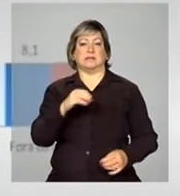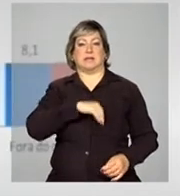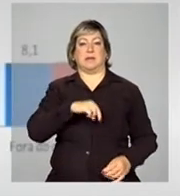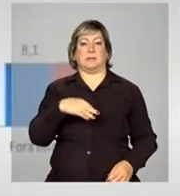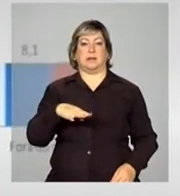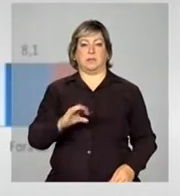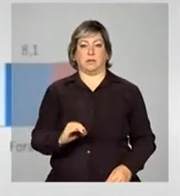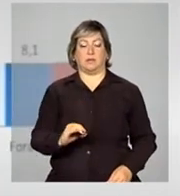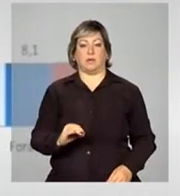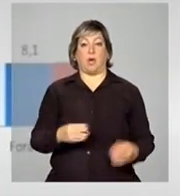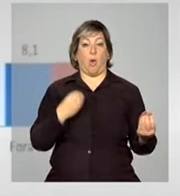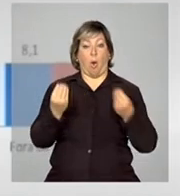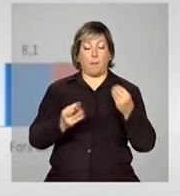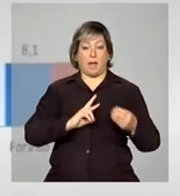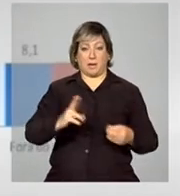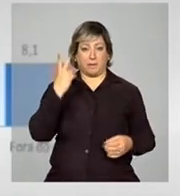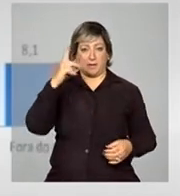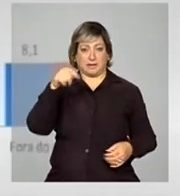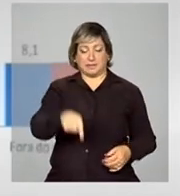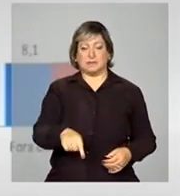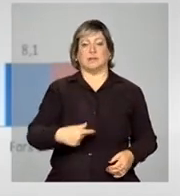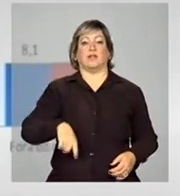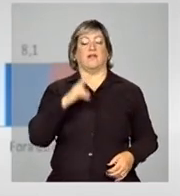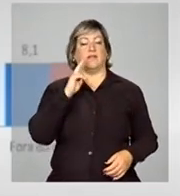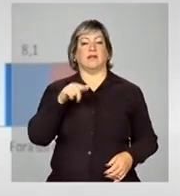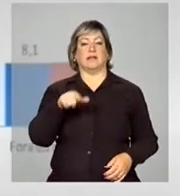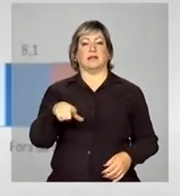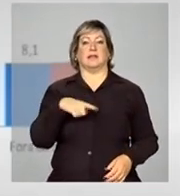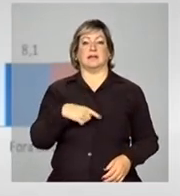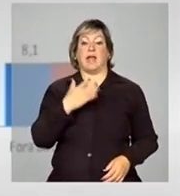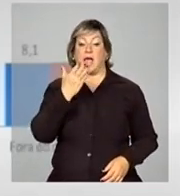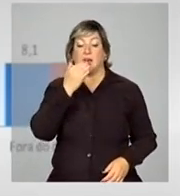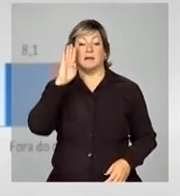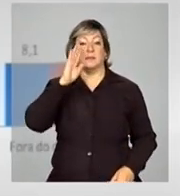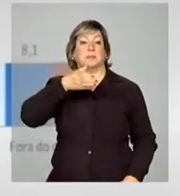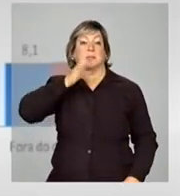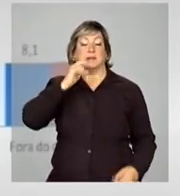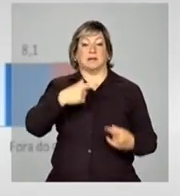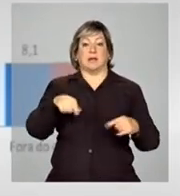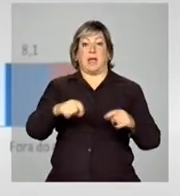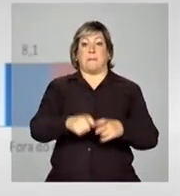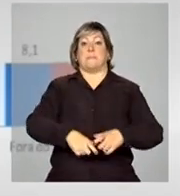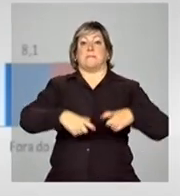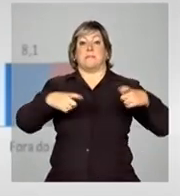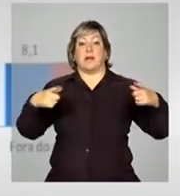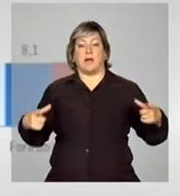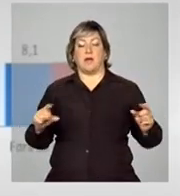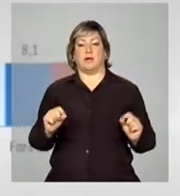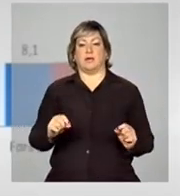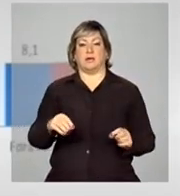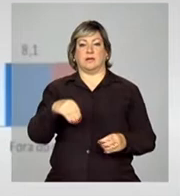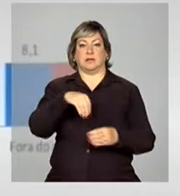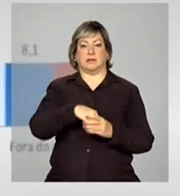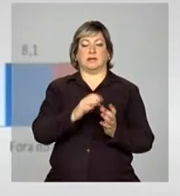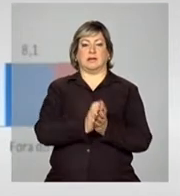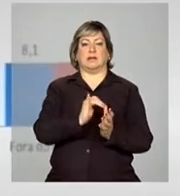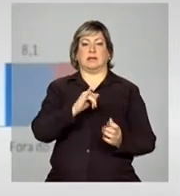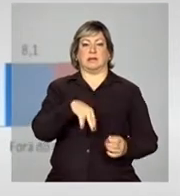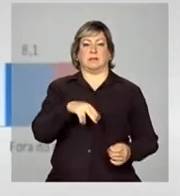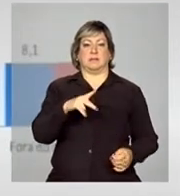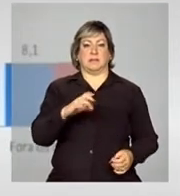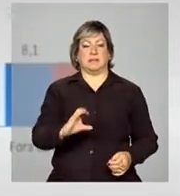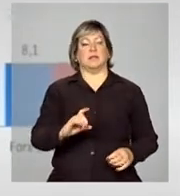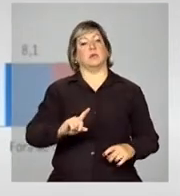disso, nós temos que o peso de alimentação e bebidas, ele é maior no NPC do que no